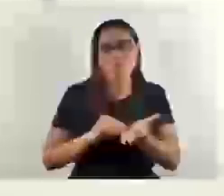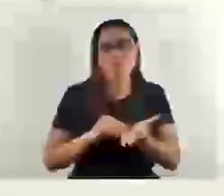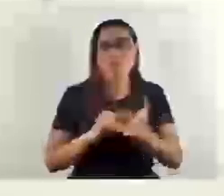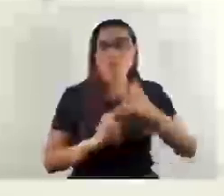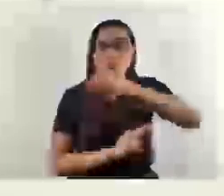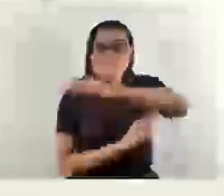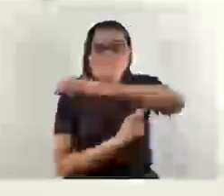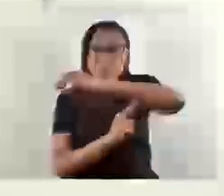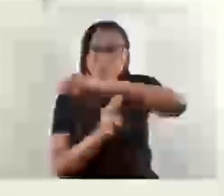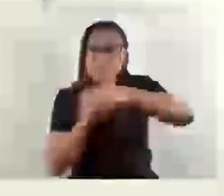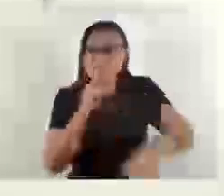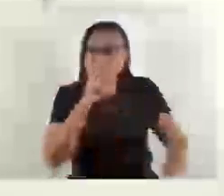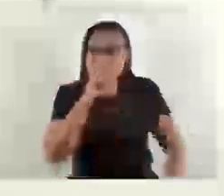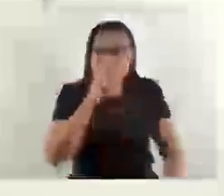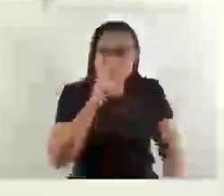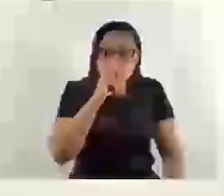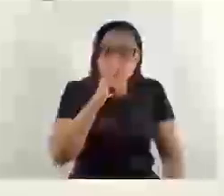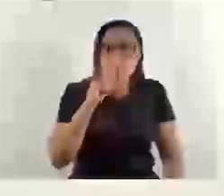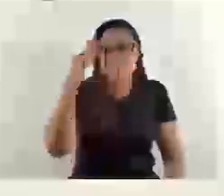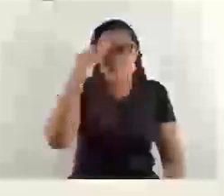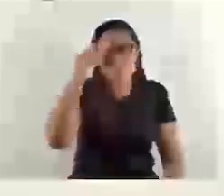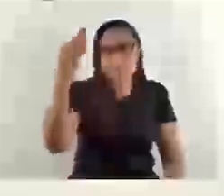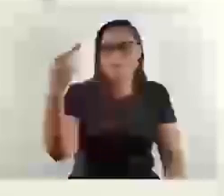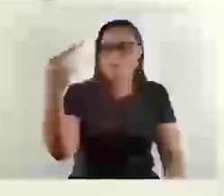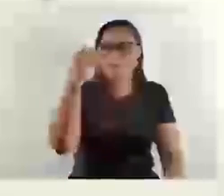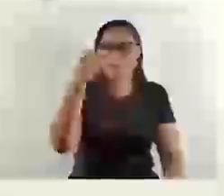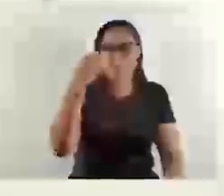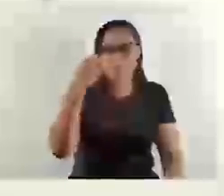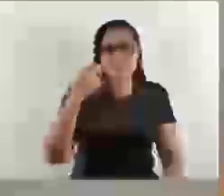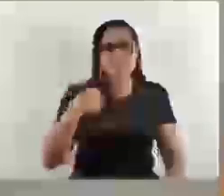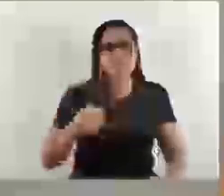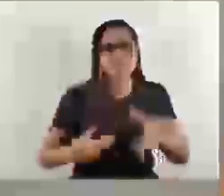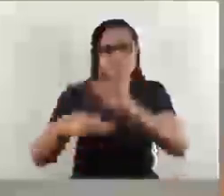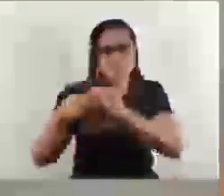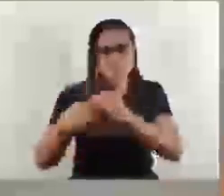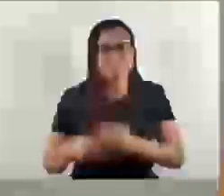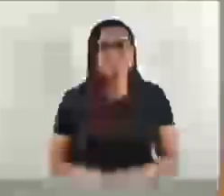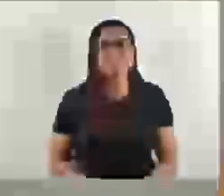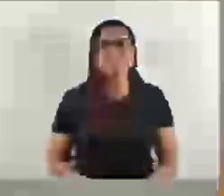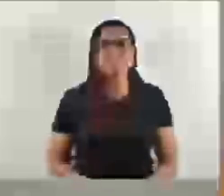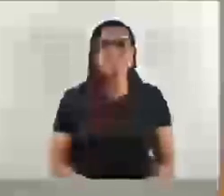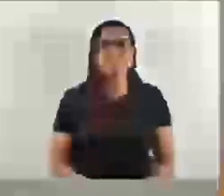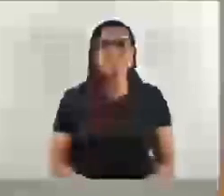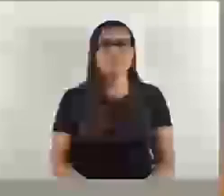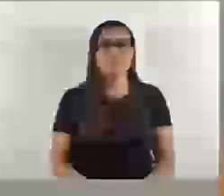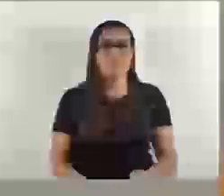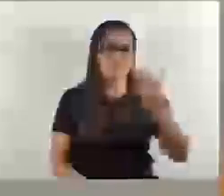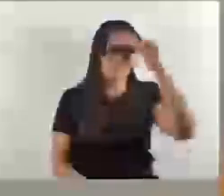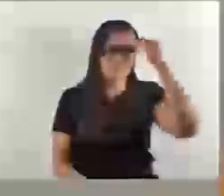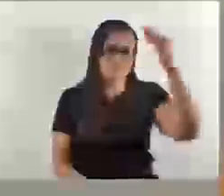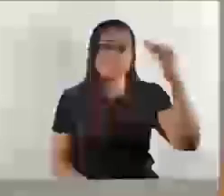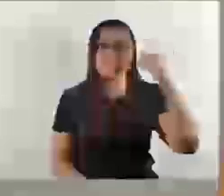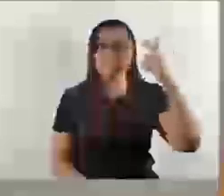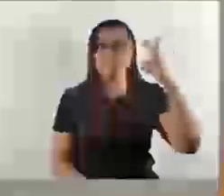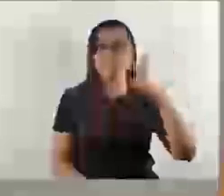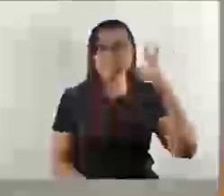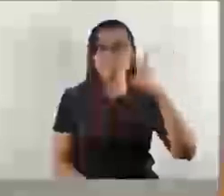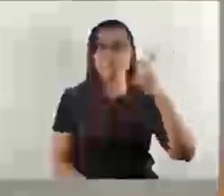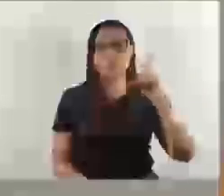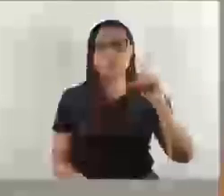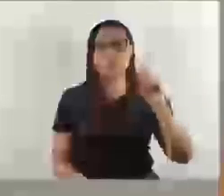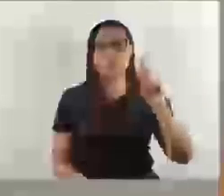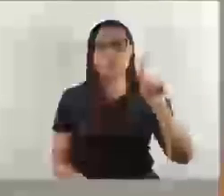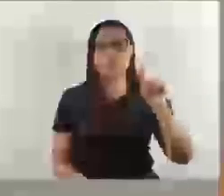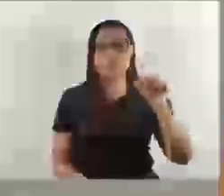ali. Obrigado pela atenção e pela parte, vereador. Obrigado, vereador Douglas. Além da ponte ser